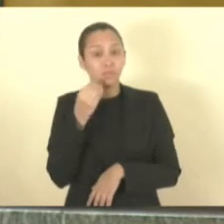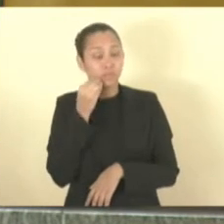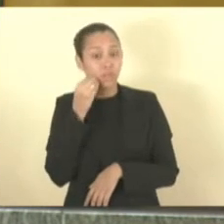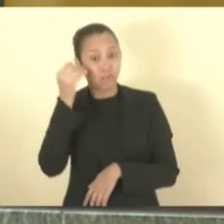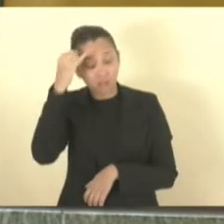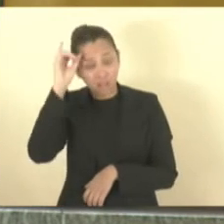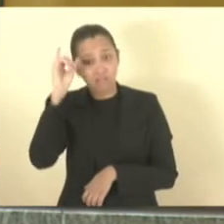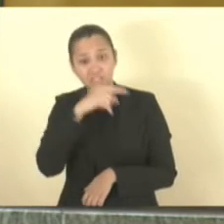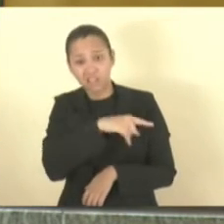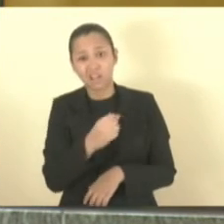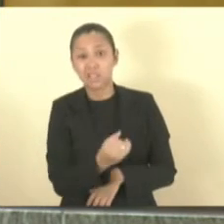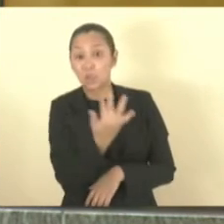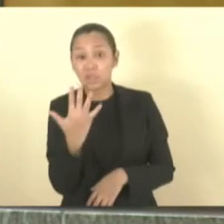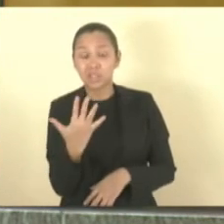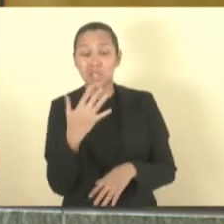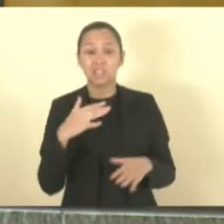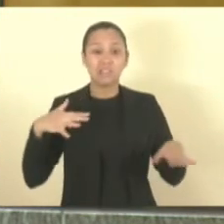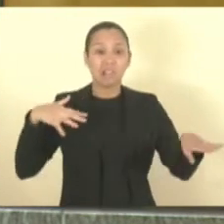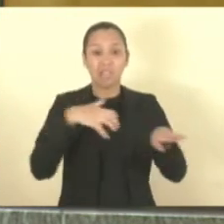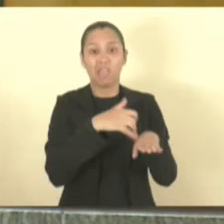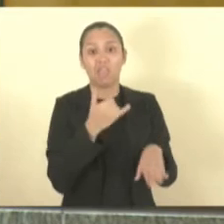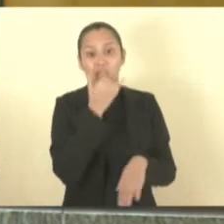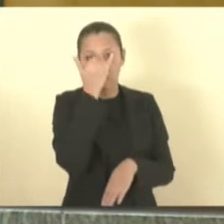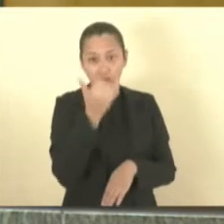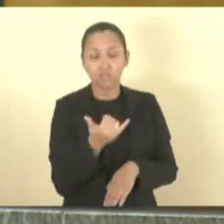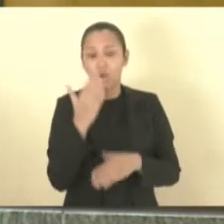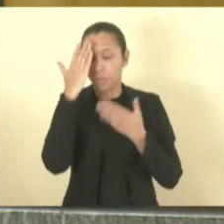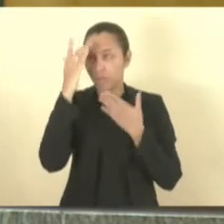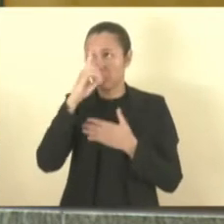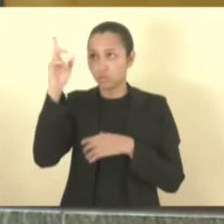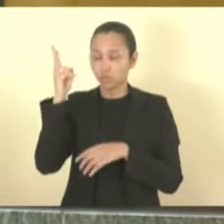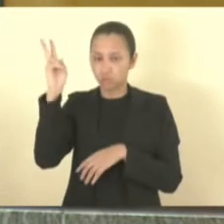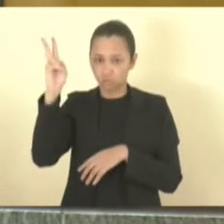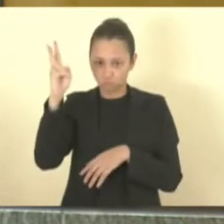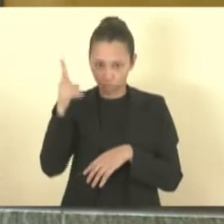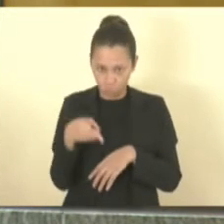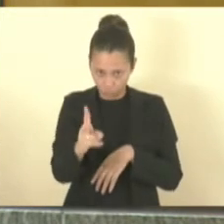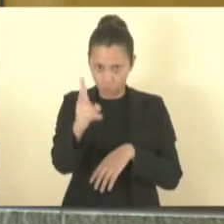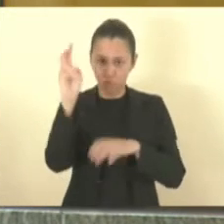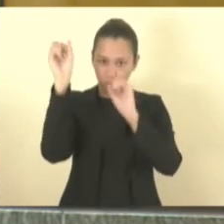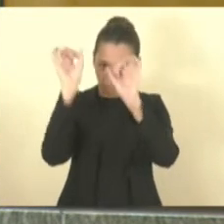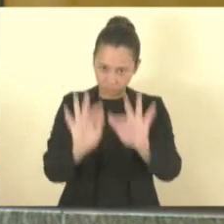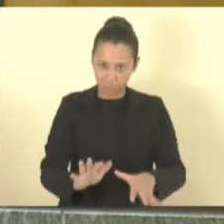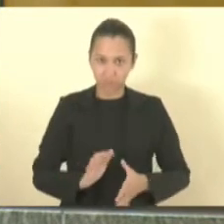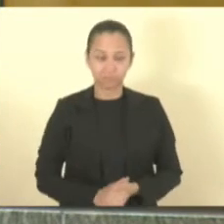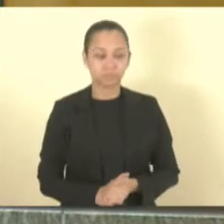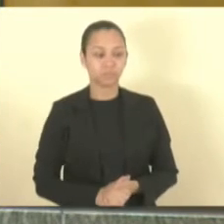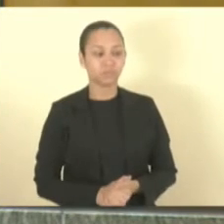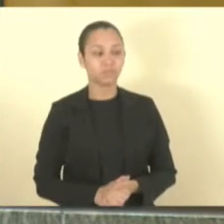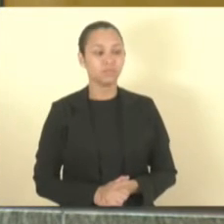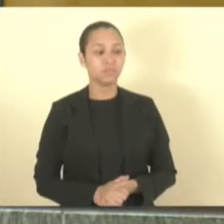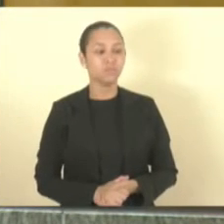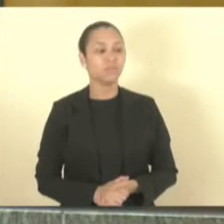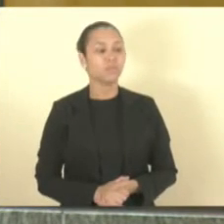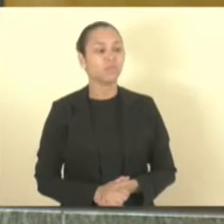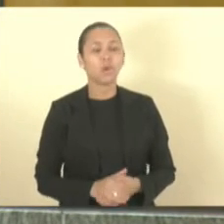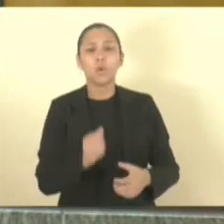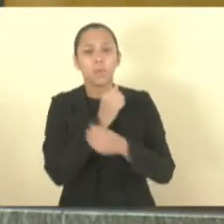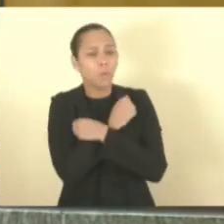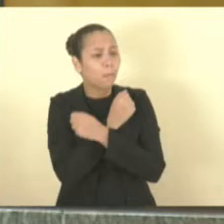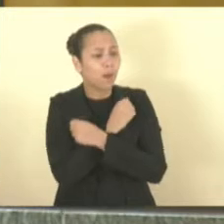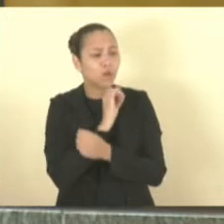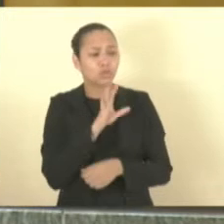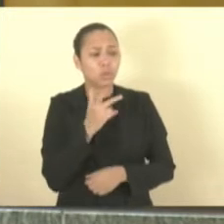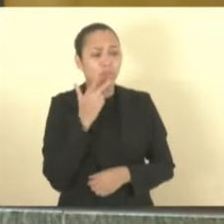muito alta de acidentes. Muito obrigado, Zé Preto, que Deus continue te abençoando. Fica aí, Zé Preto. Um abraço, é só para relatar que é